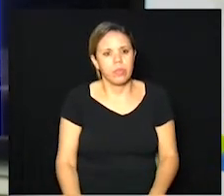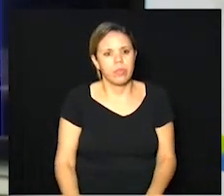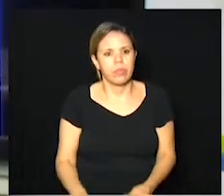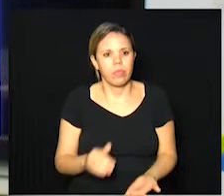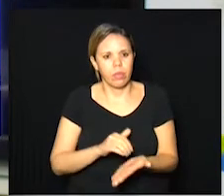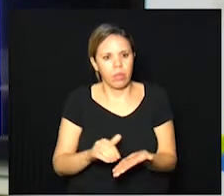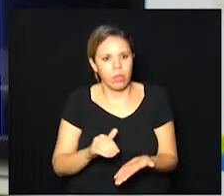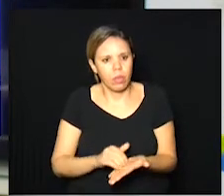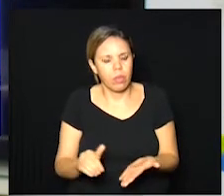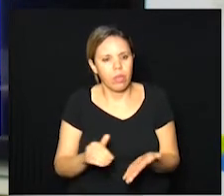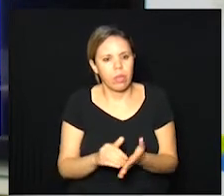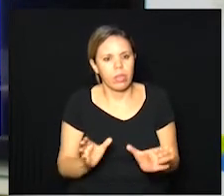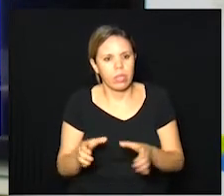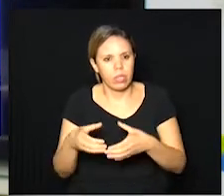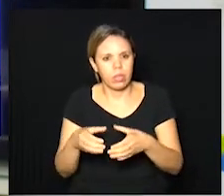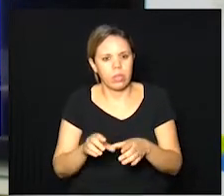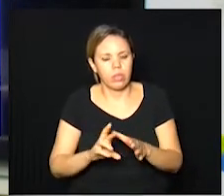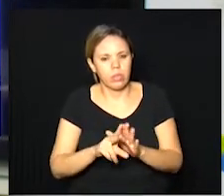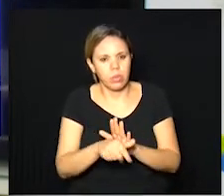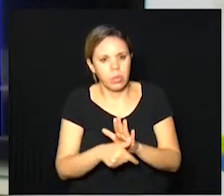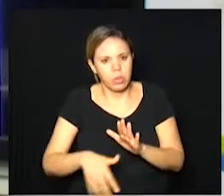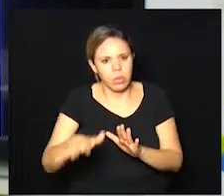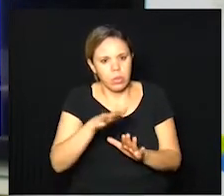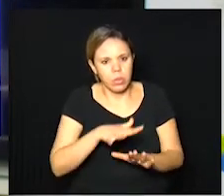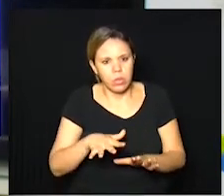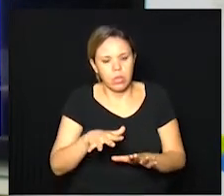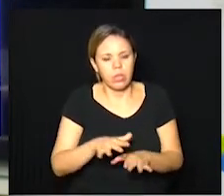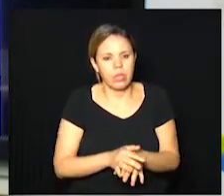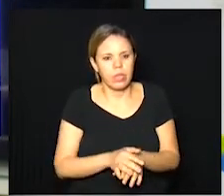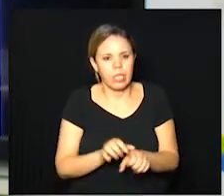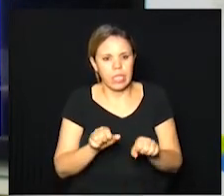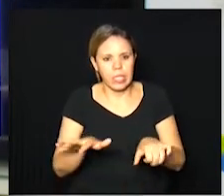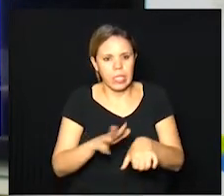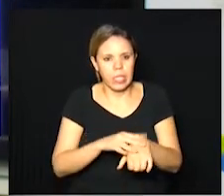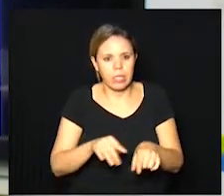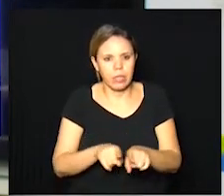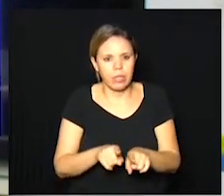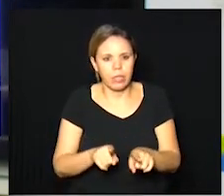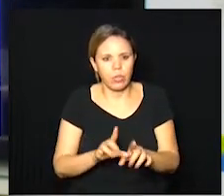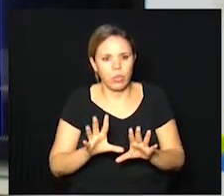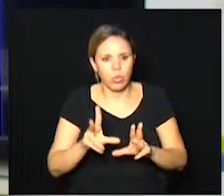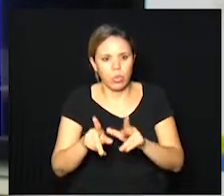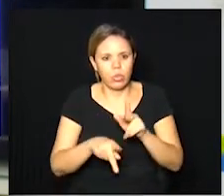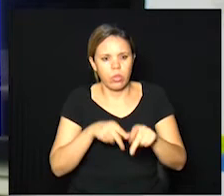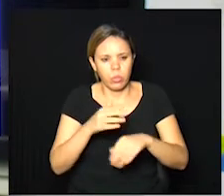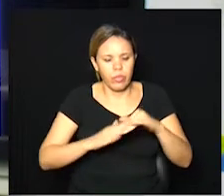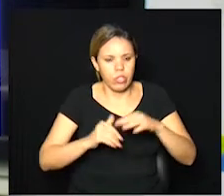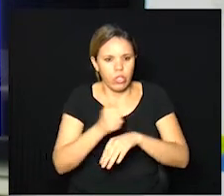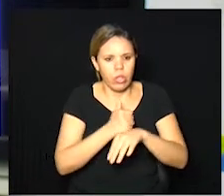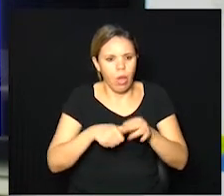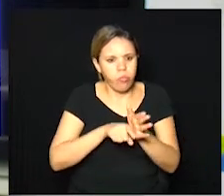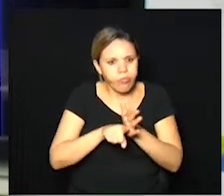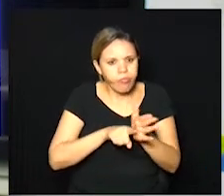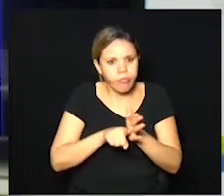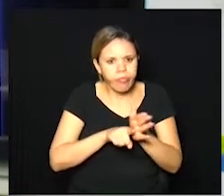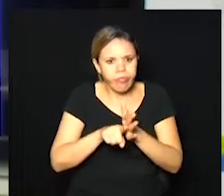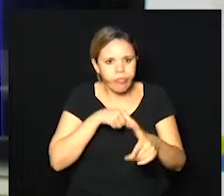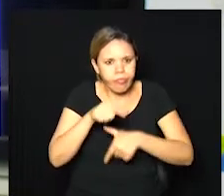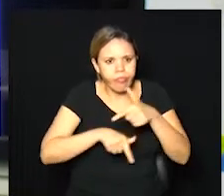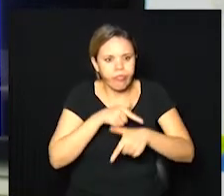Departamento de Saúde Coletiva, a área de epidemiologia e aqui estão todos os investigadores que estão envolvidos